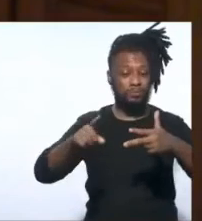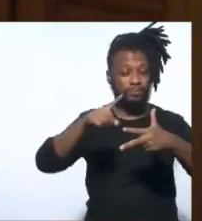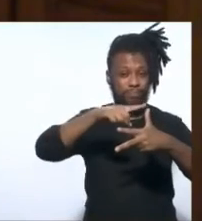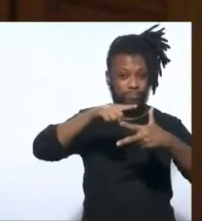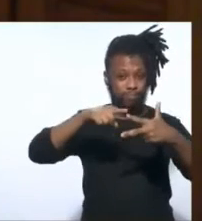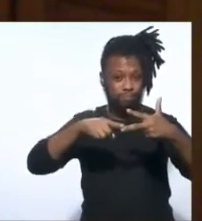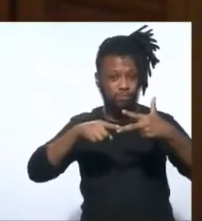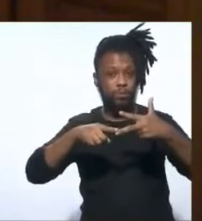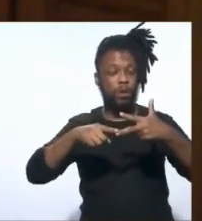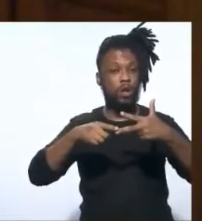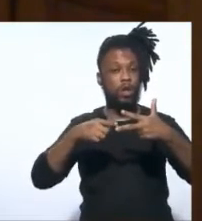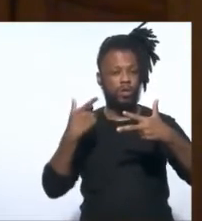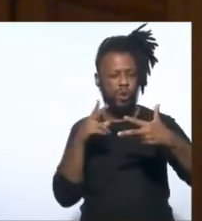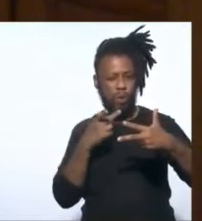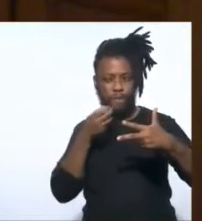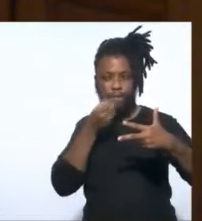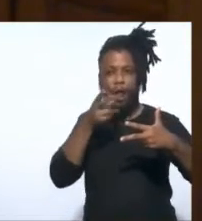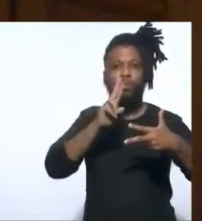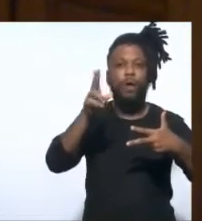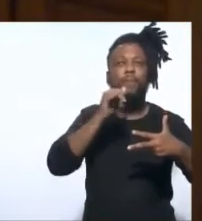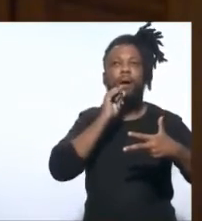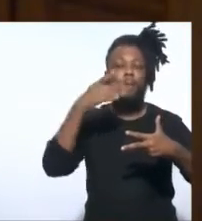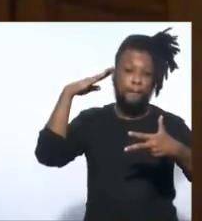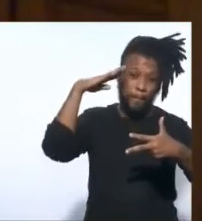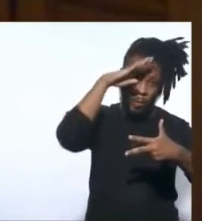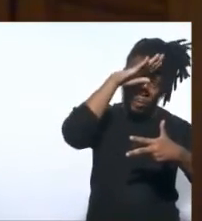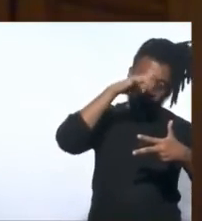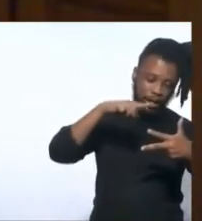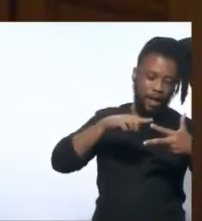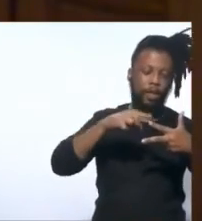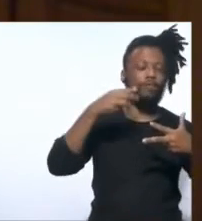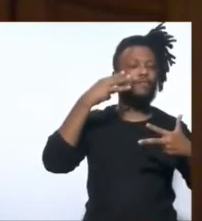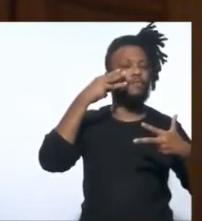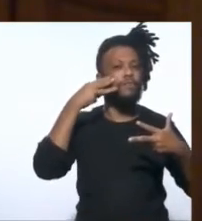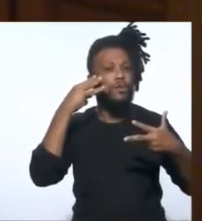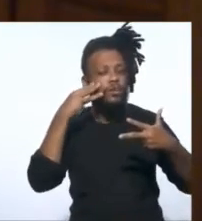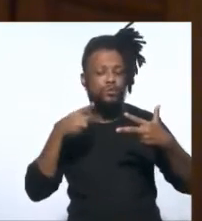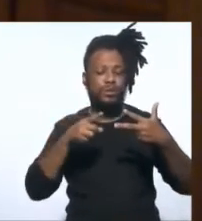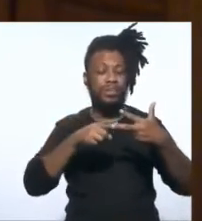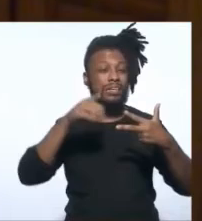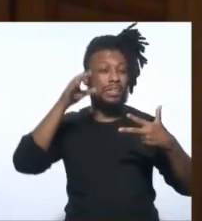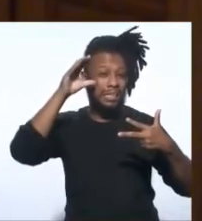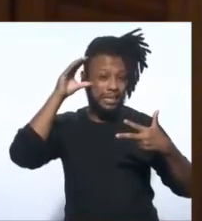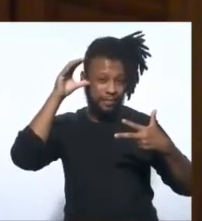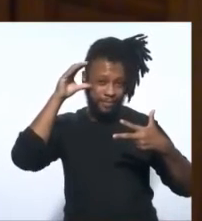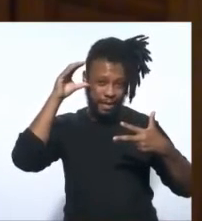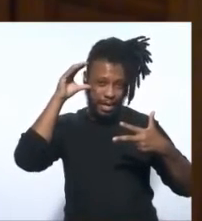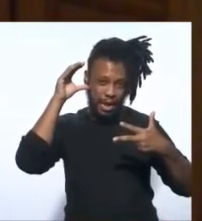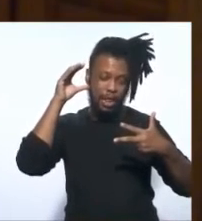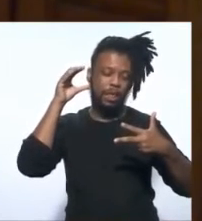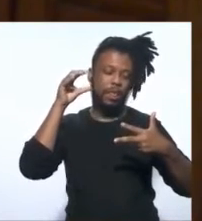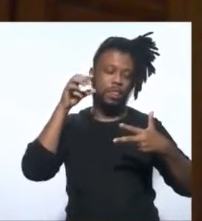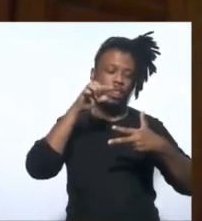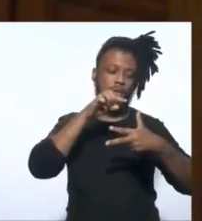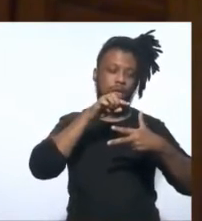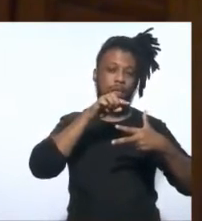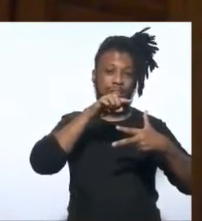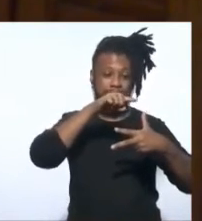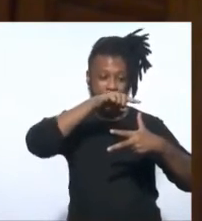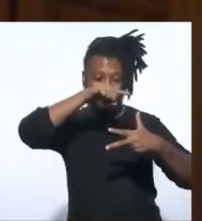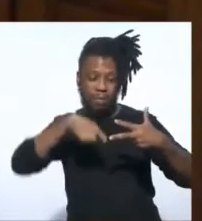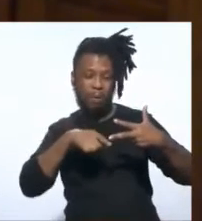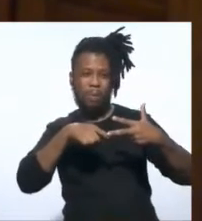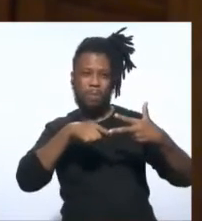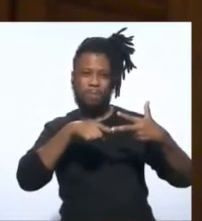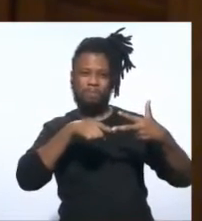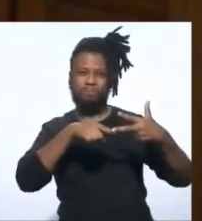e eu os nomino, Bolsonaro, Wilson Witzel, Marcelo Crivella, são muito,